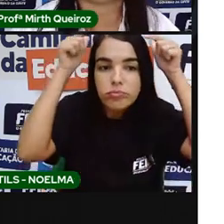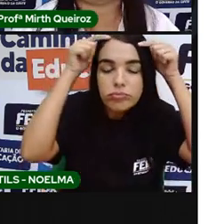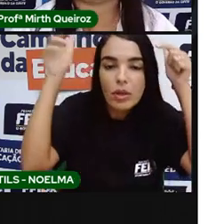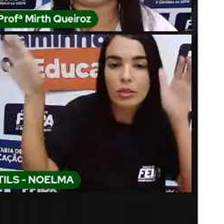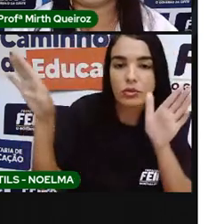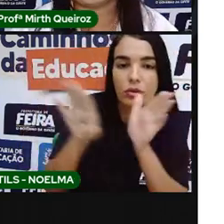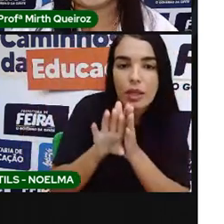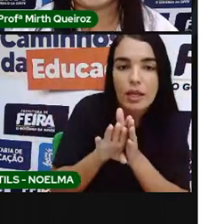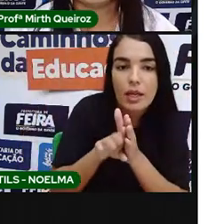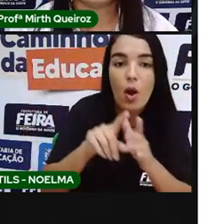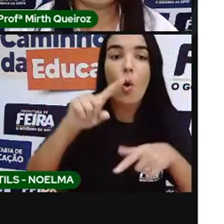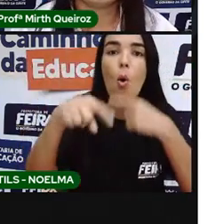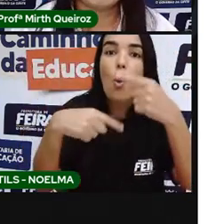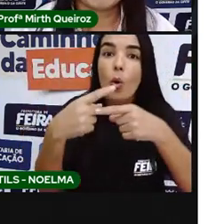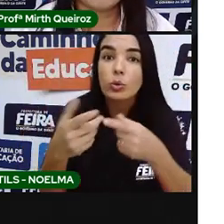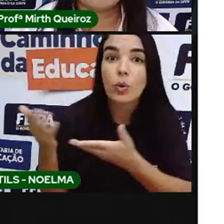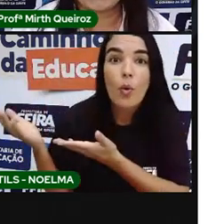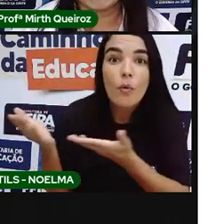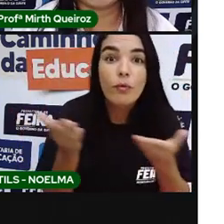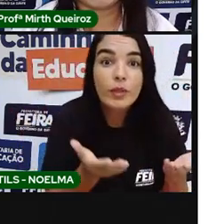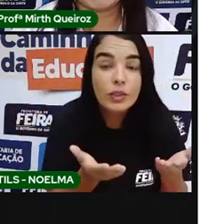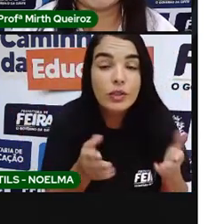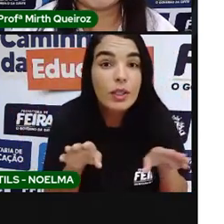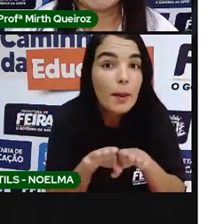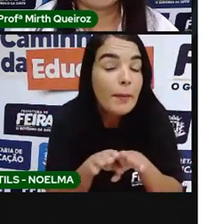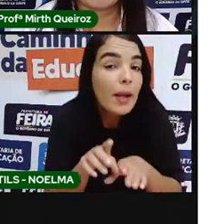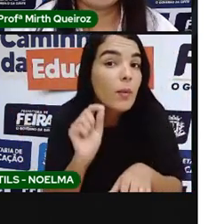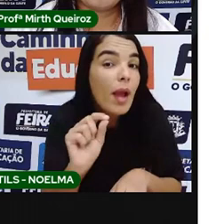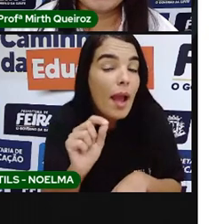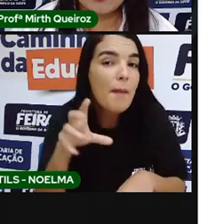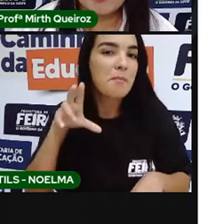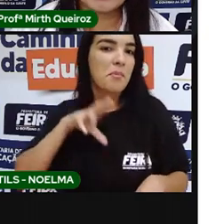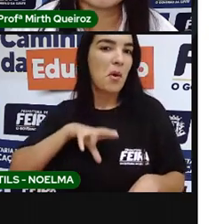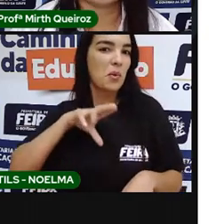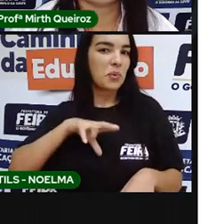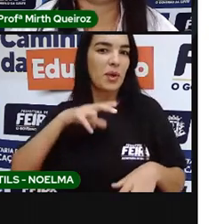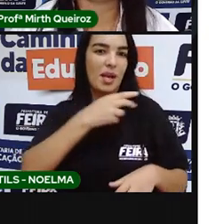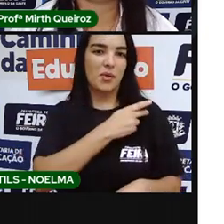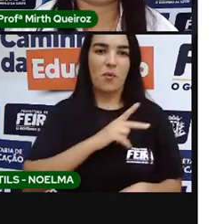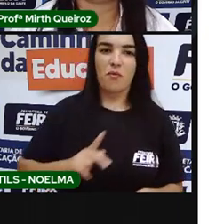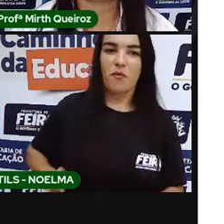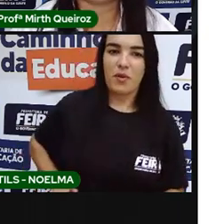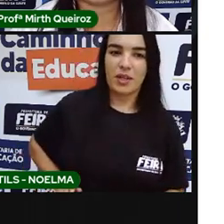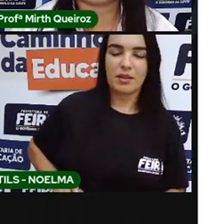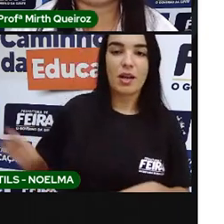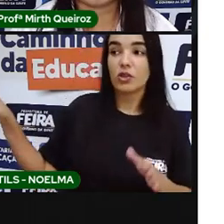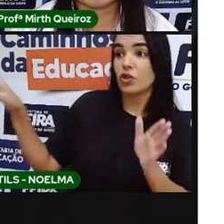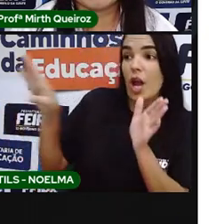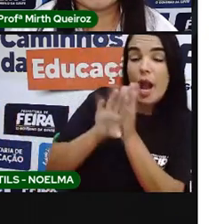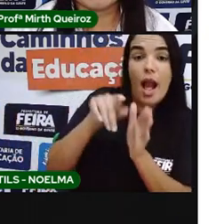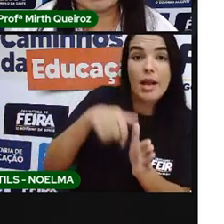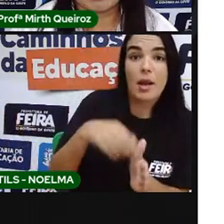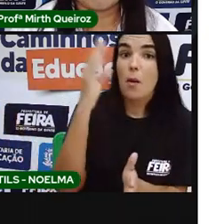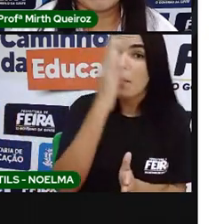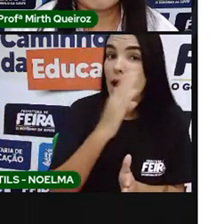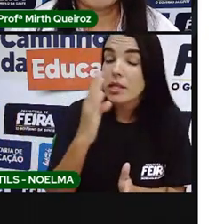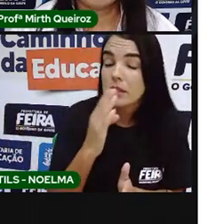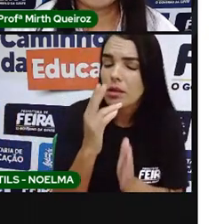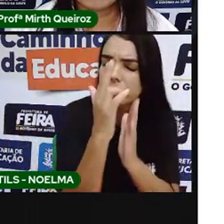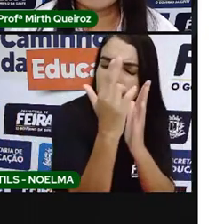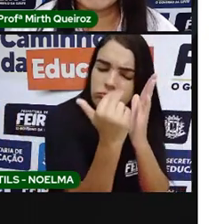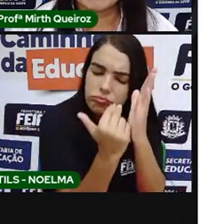E esse convite veio de onde? Do governo português para vir ao Brasil com a missão artística francesa.